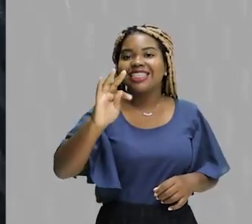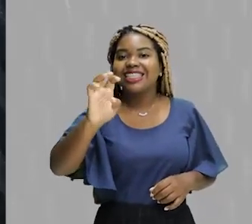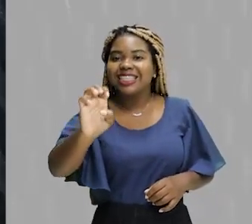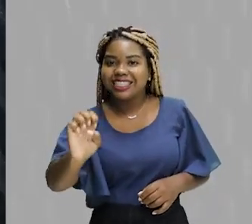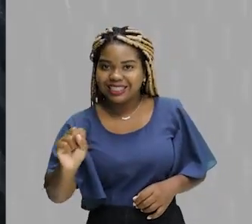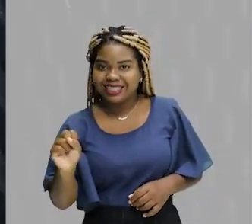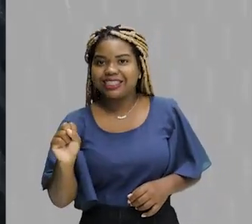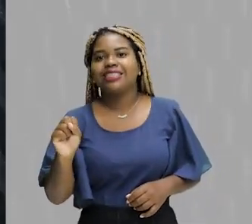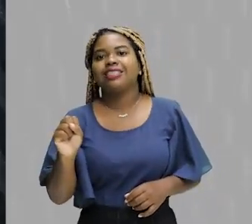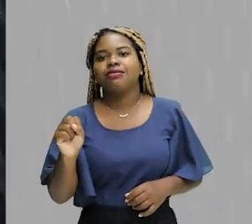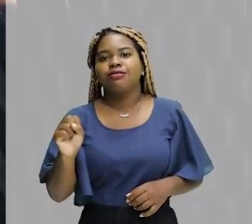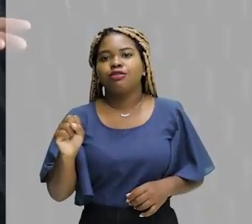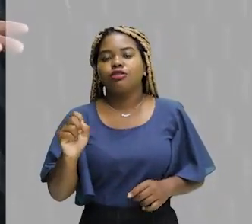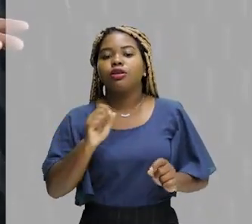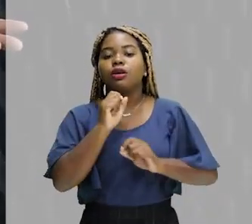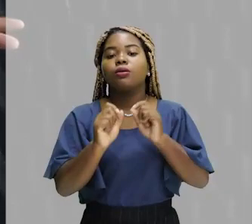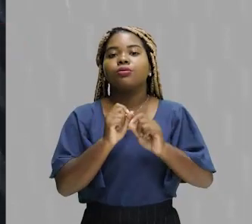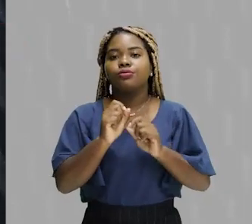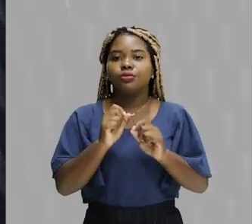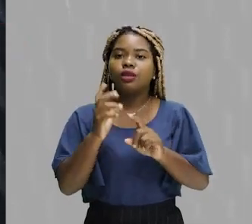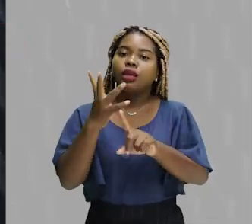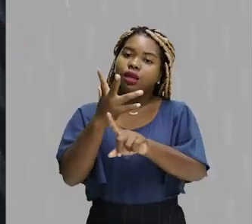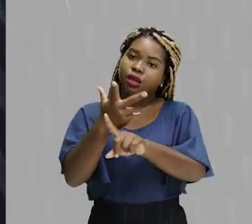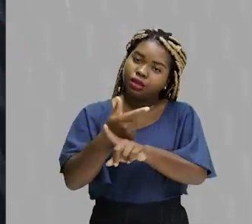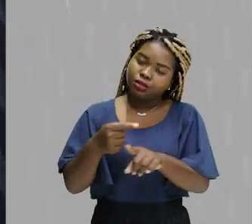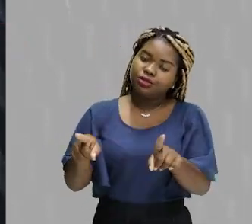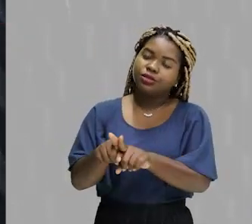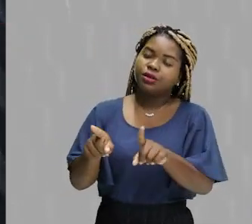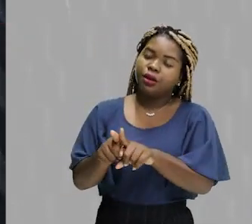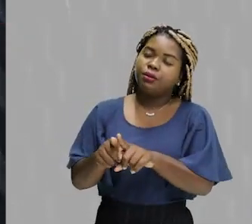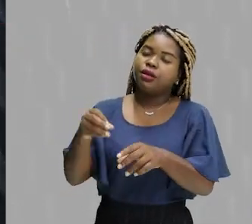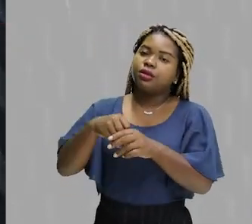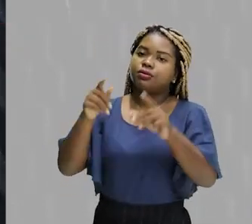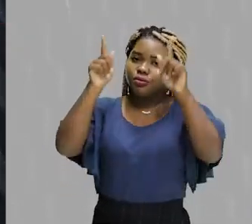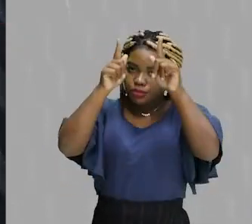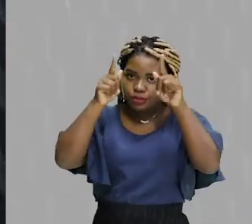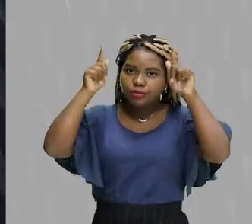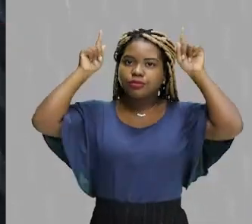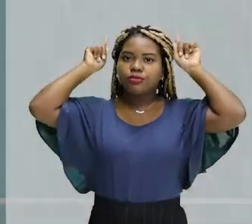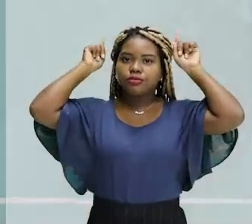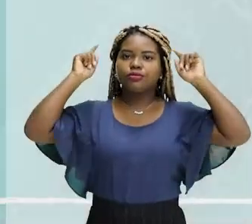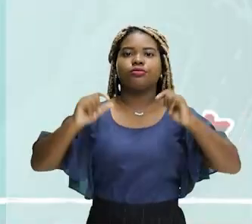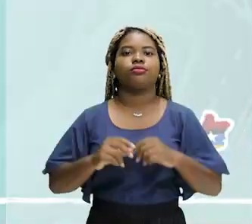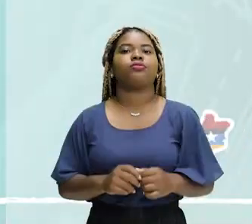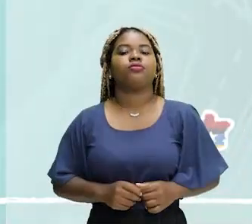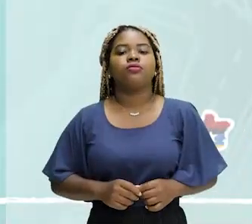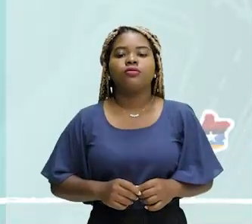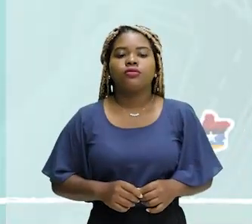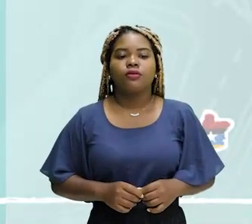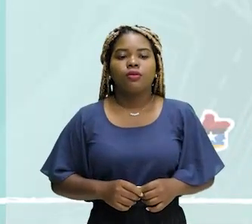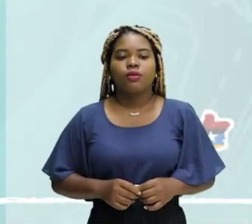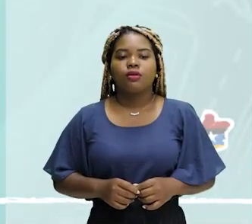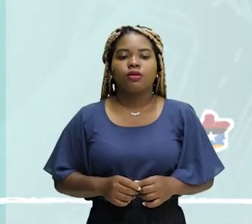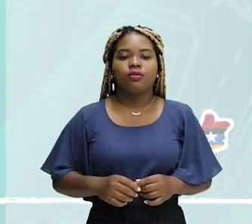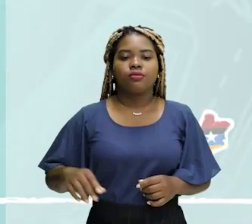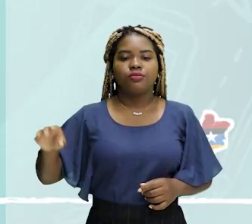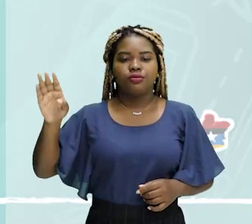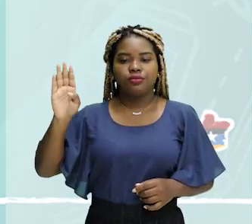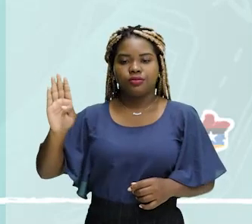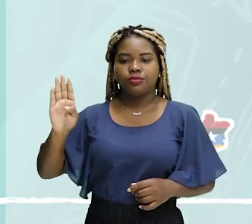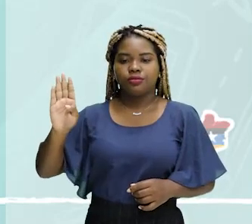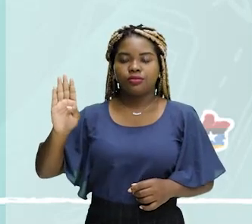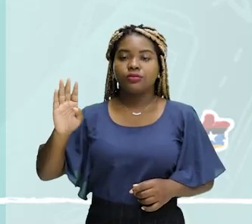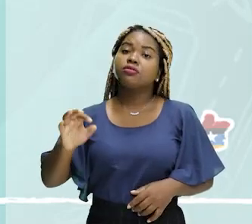Tecnites é a arte também no mundo grego. Olha só que coisa interessante. Então, união de habilidade e criatividade.